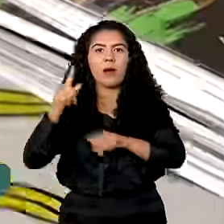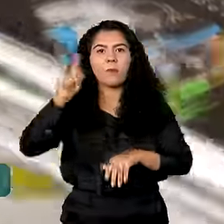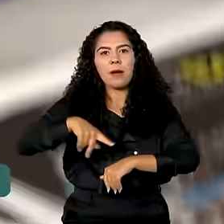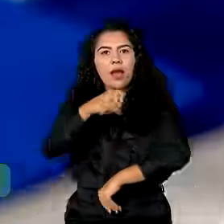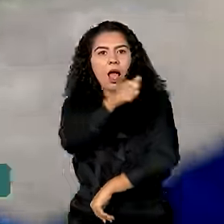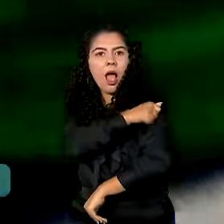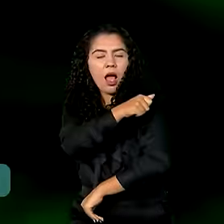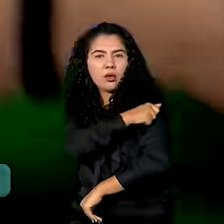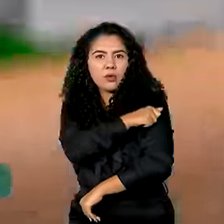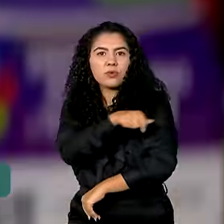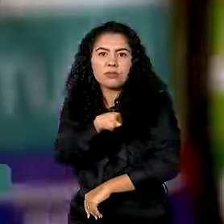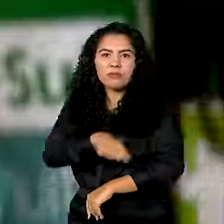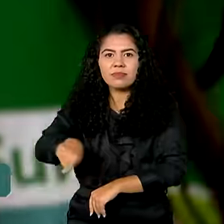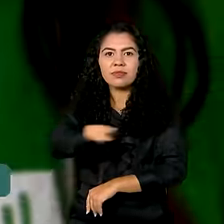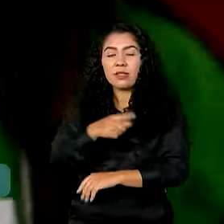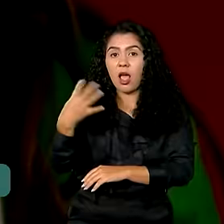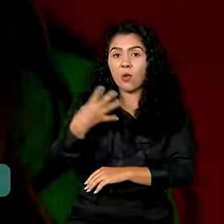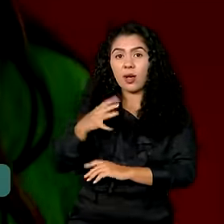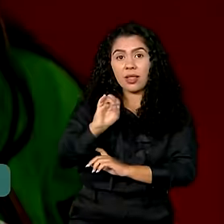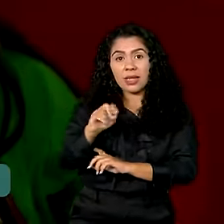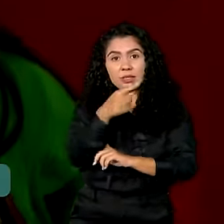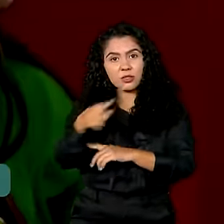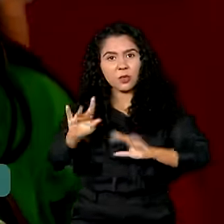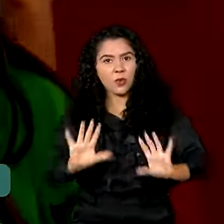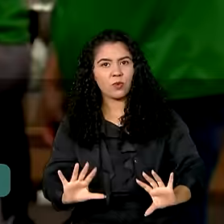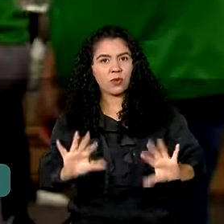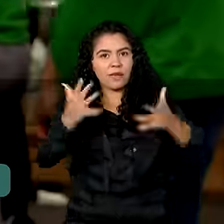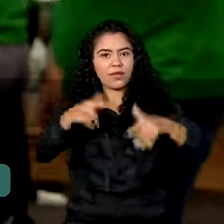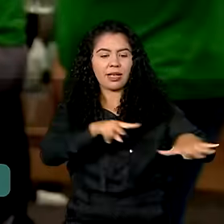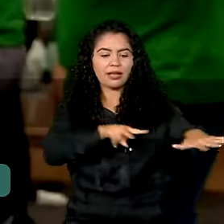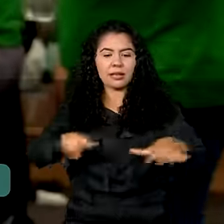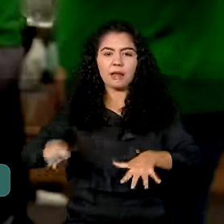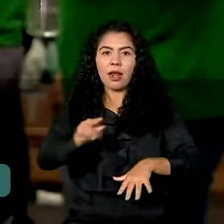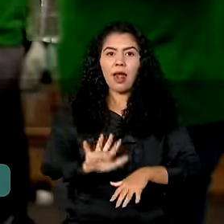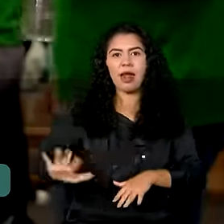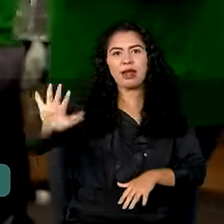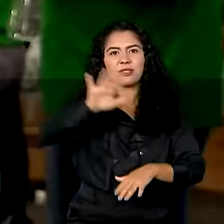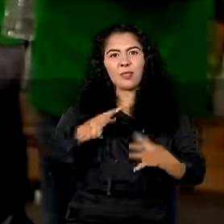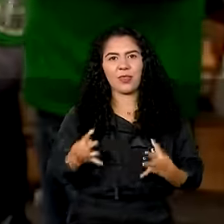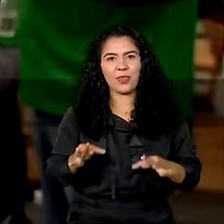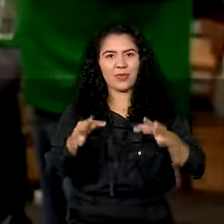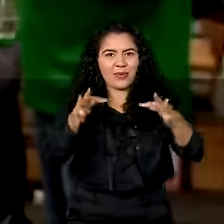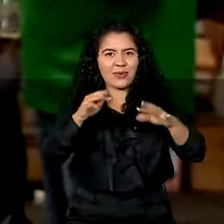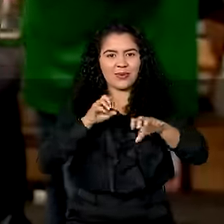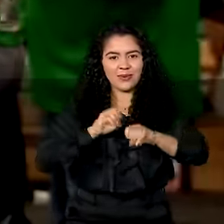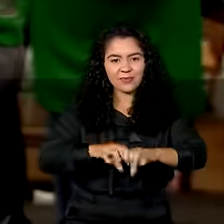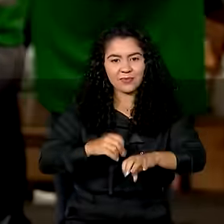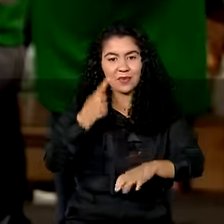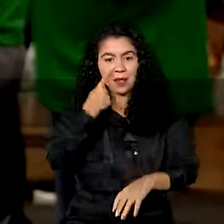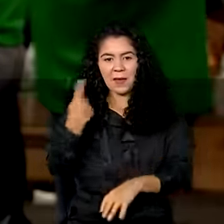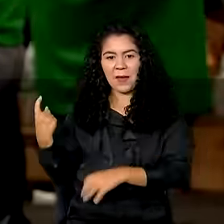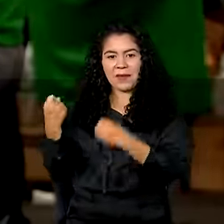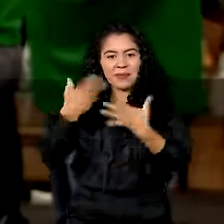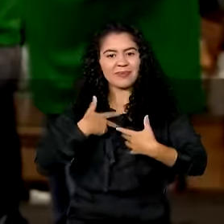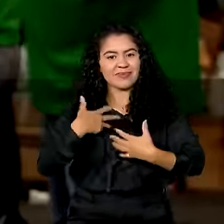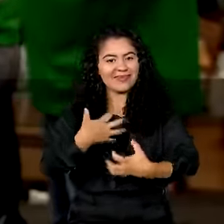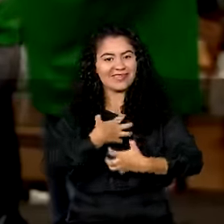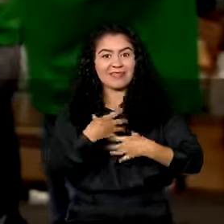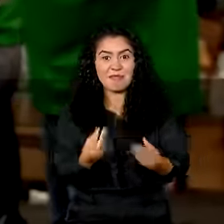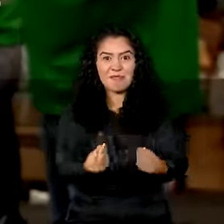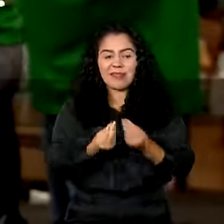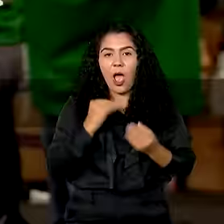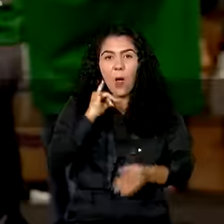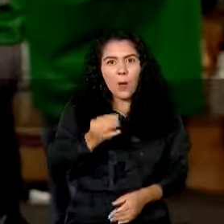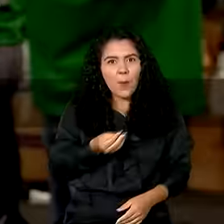edição da Semana Nacional de Educação Profissional e Tecnológica. Para mim, vir a Brasília foi bem emocionante, porque é uma oportunidade bem